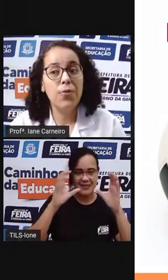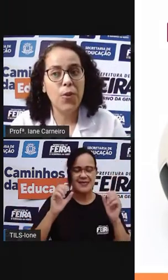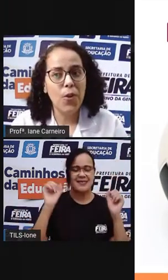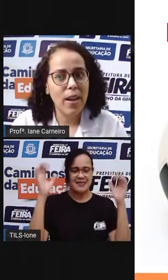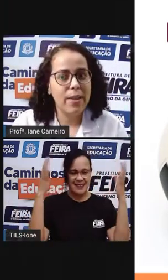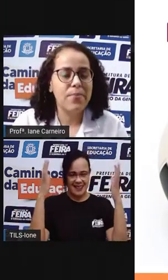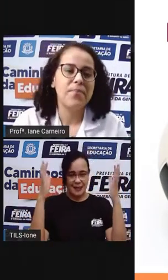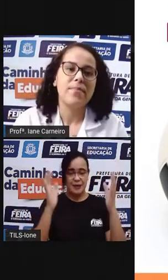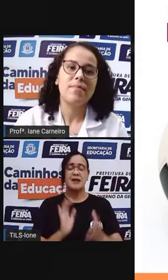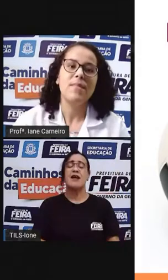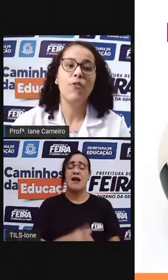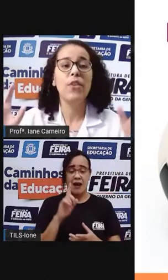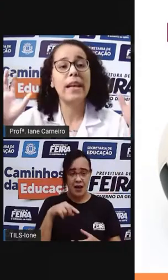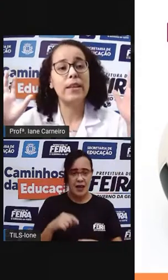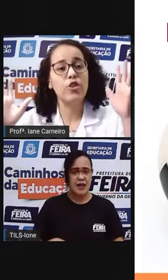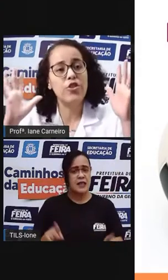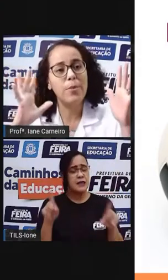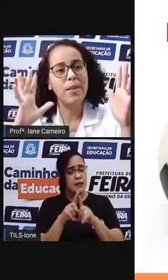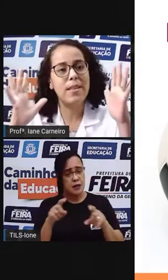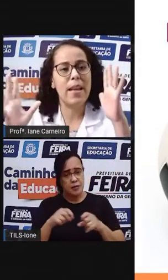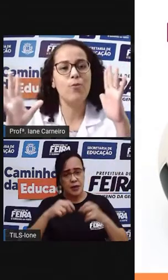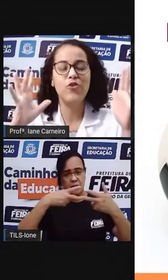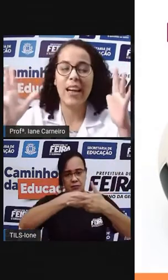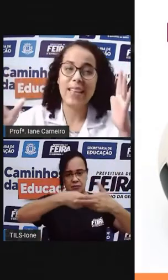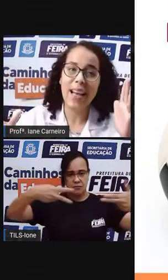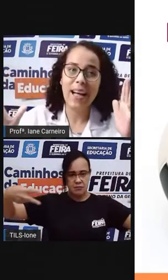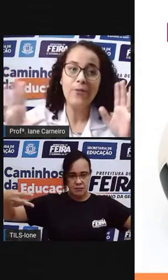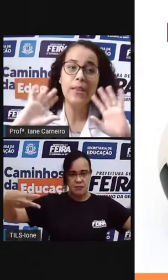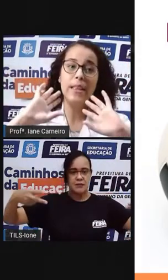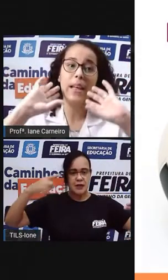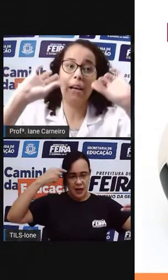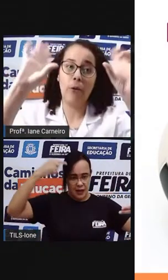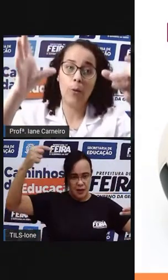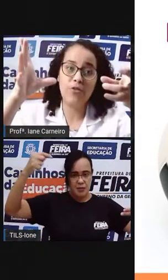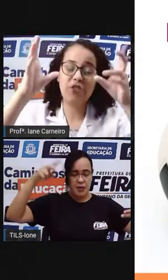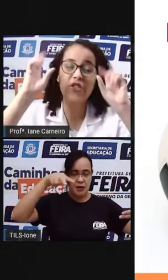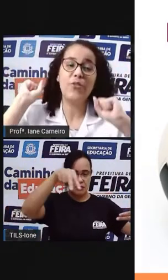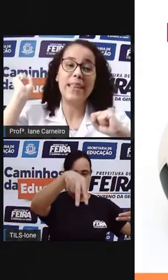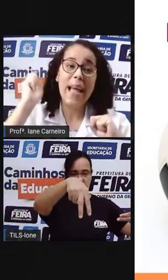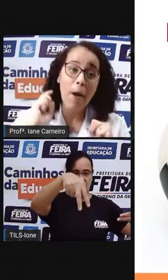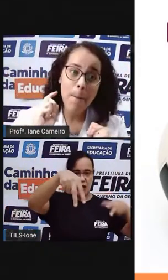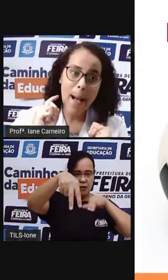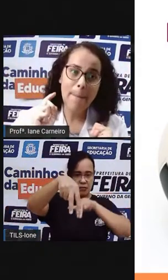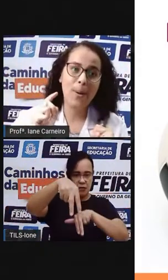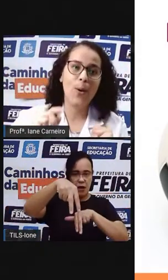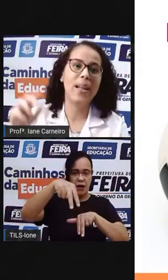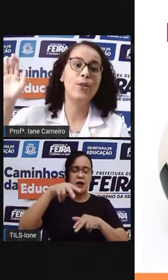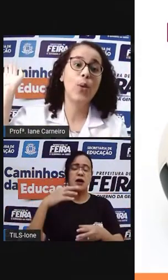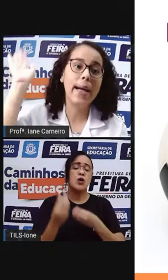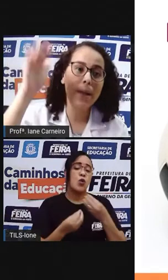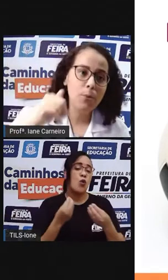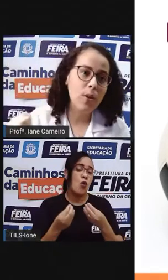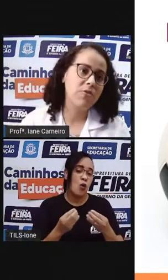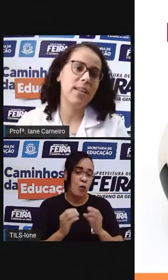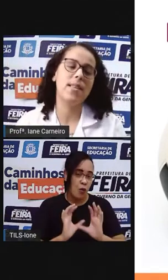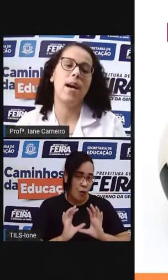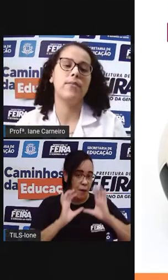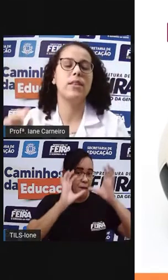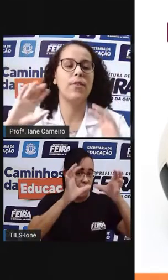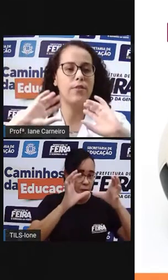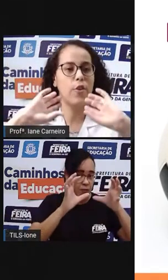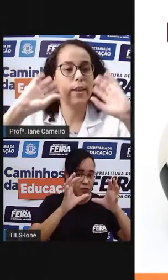No vôlei, fica dois times, né? Um de cada lado. E o objetivo é derrubar a bola no campo do